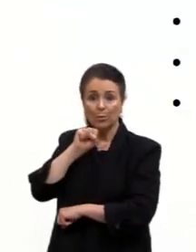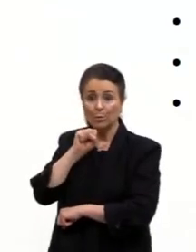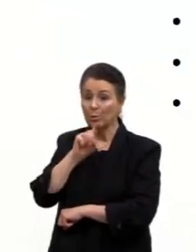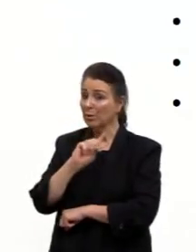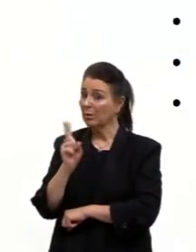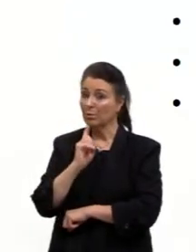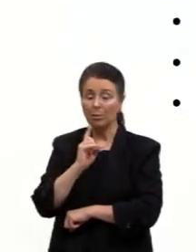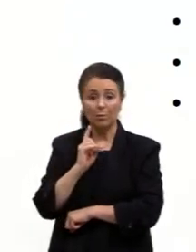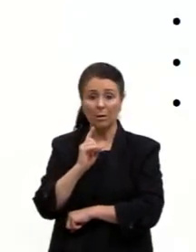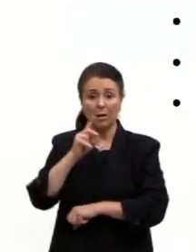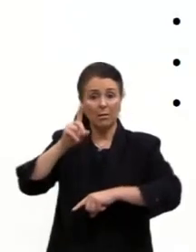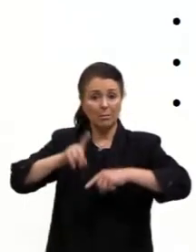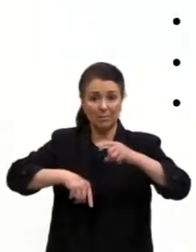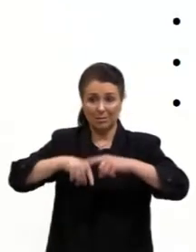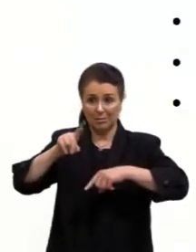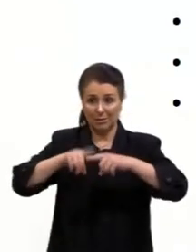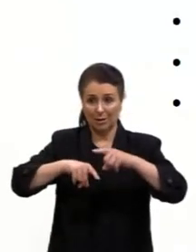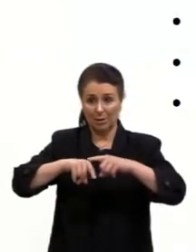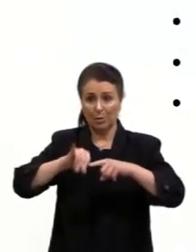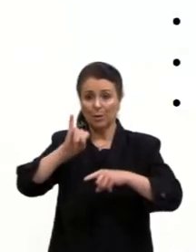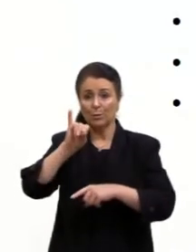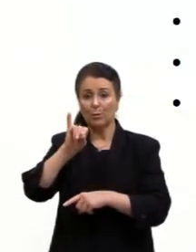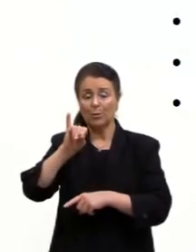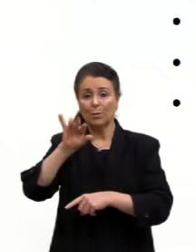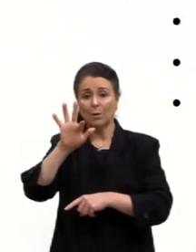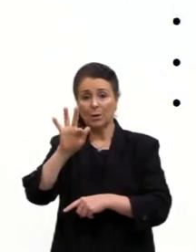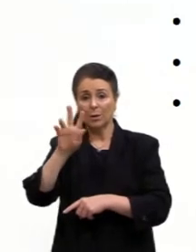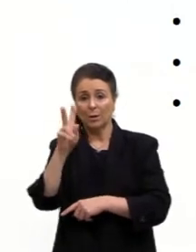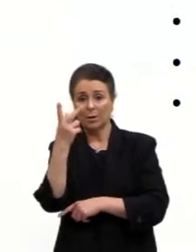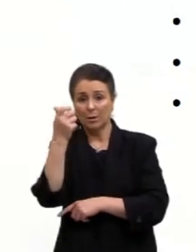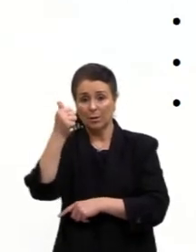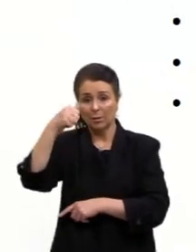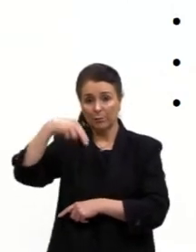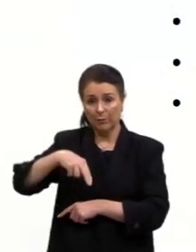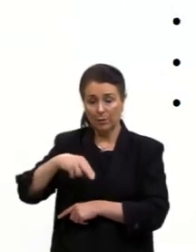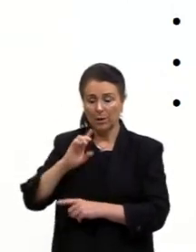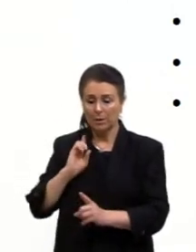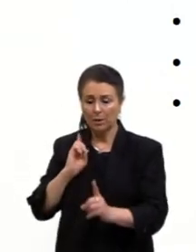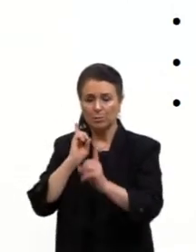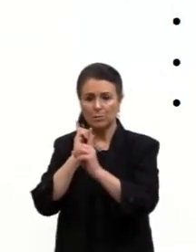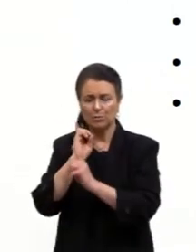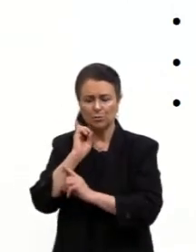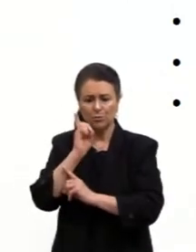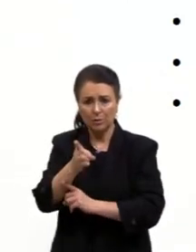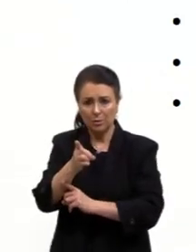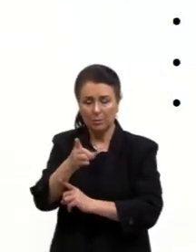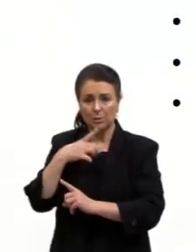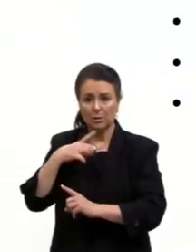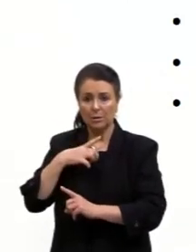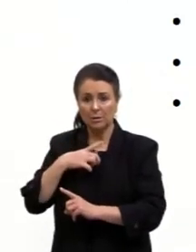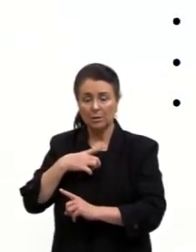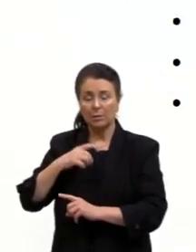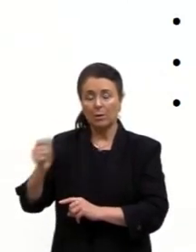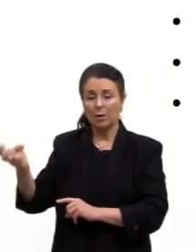tombado pelo IFAM, que tem a ver diretamente com a cultura afro-brasileira. Tem vários outros que também têm relação,